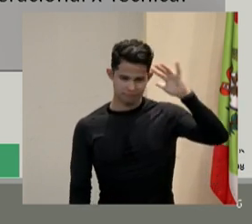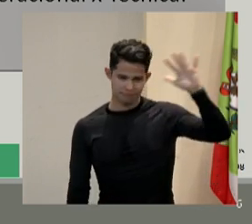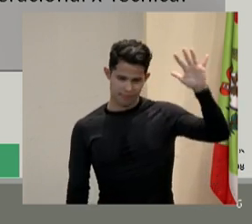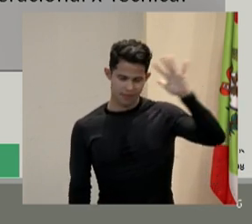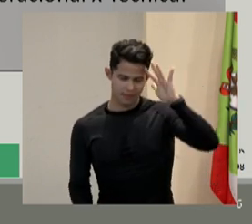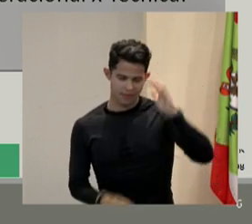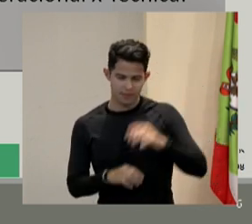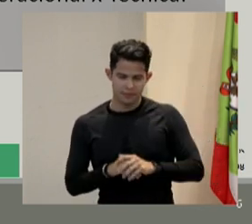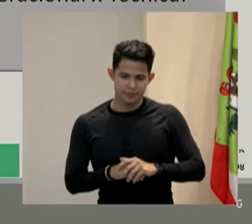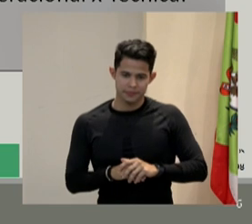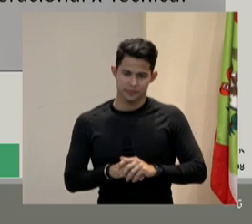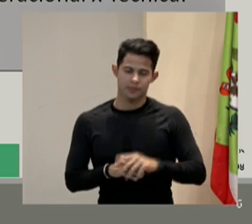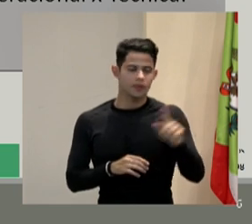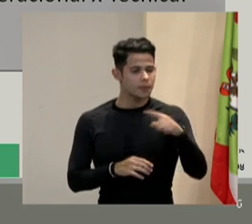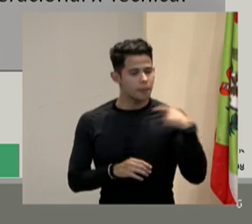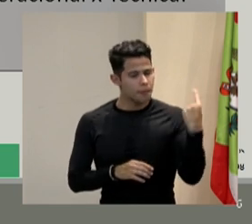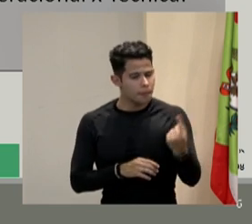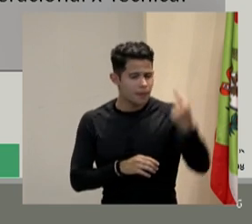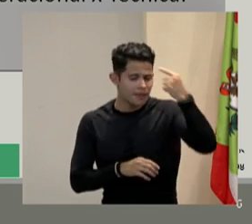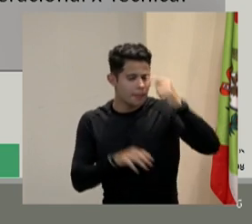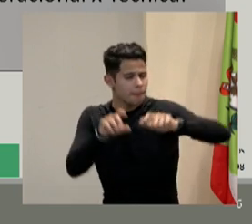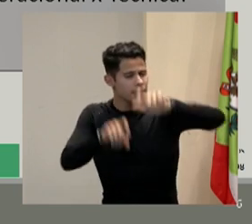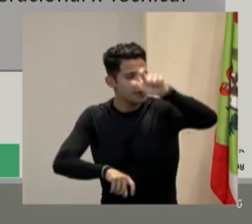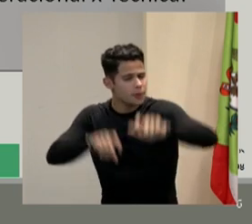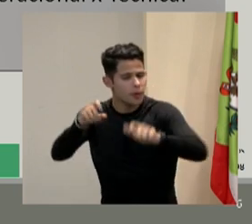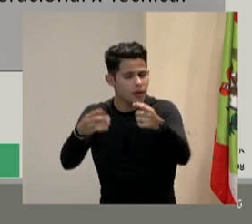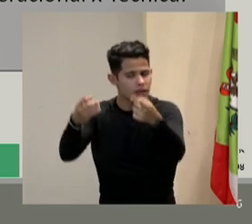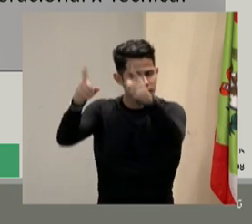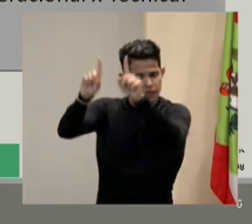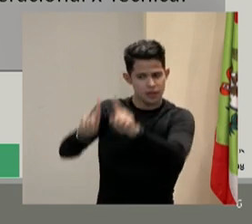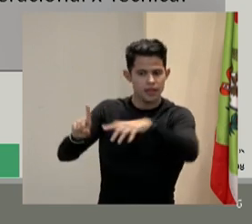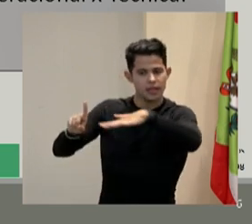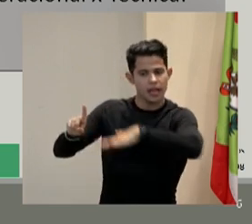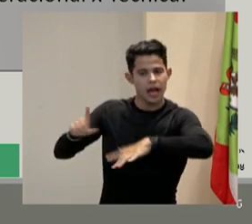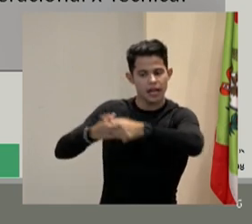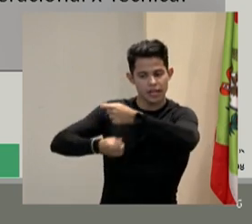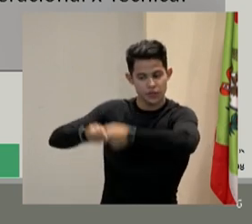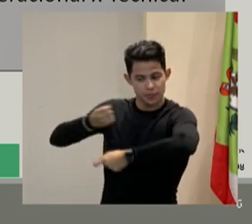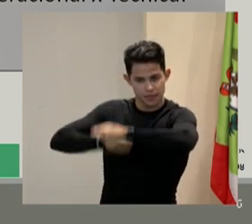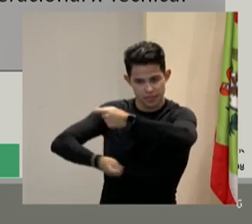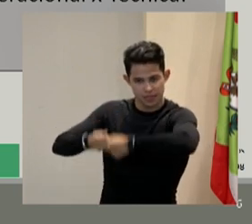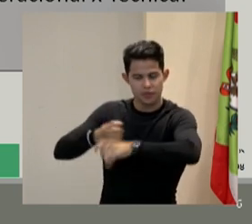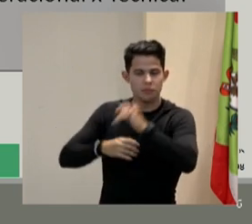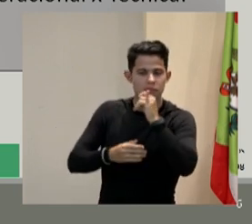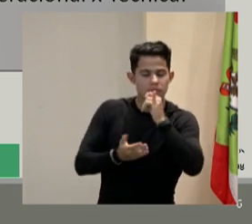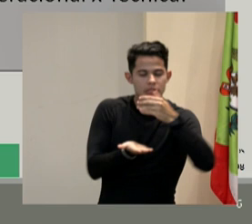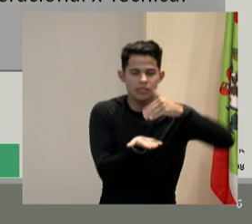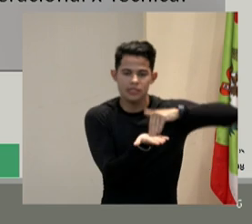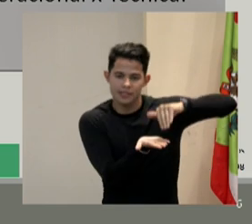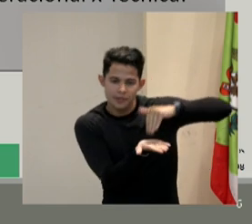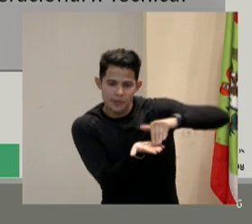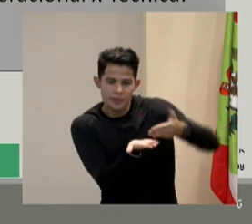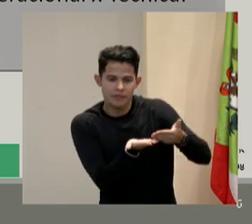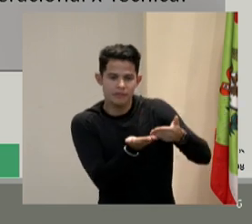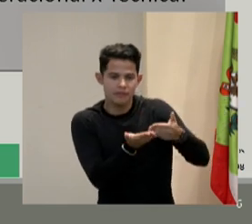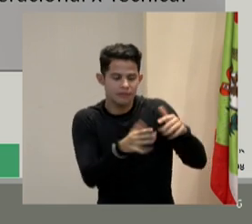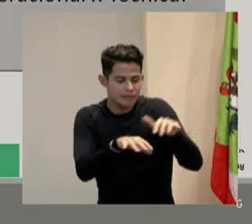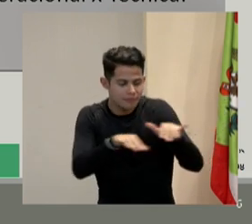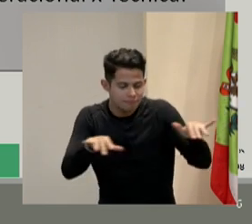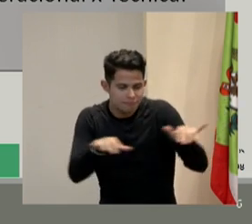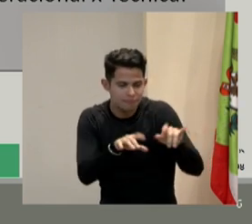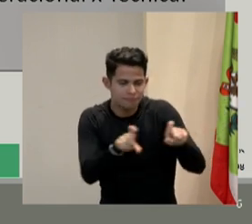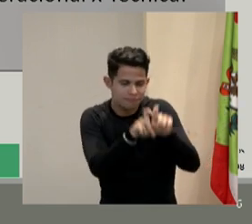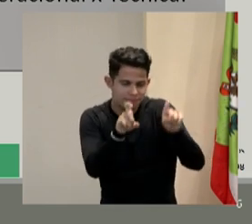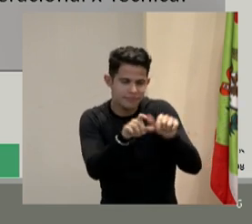a gente pensou que as pessoas com deficiência tivessem maior número na parte administrativa, escritório, e tudo mais, por essa